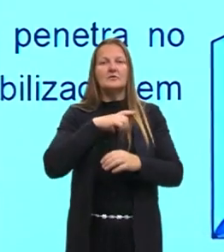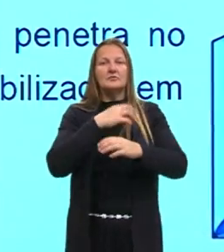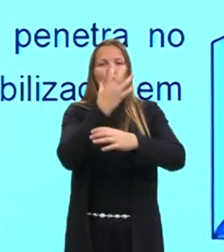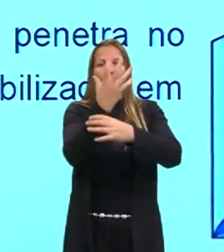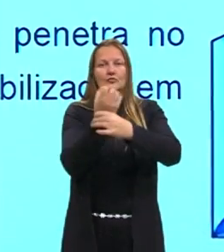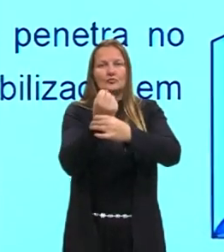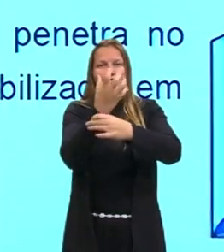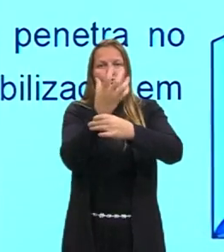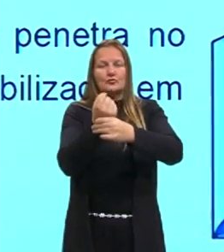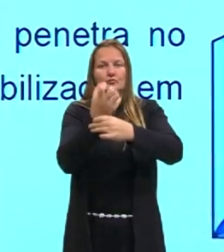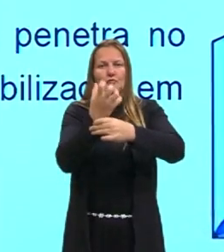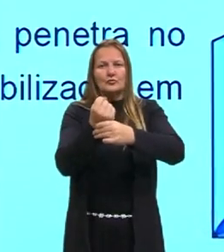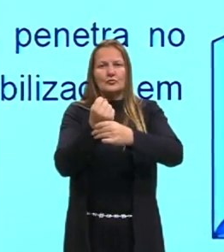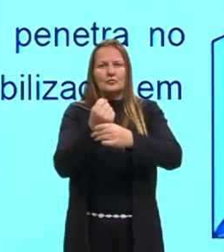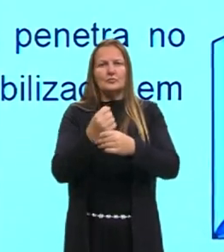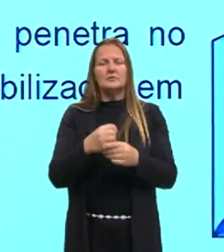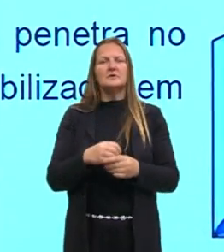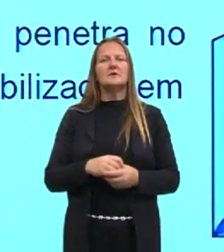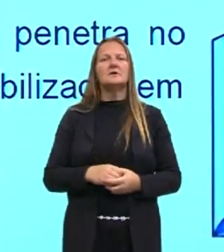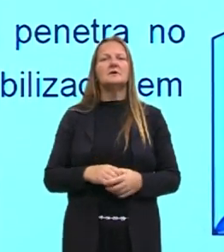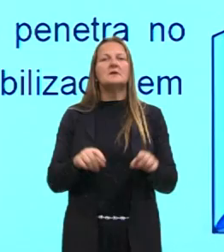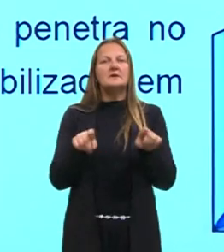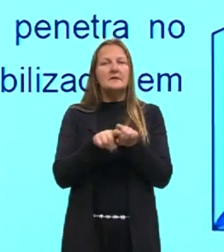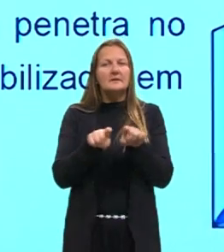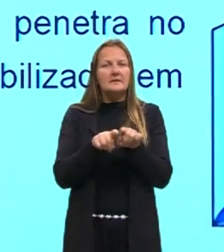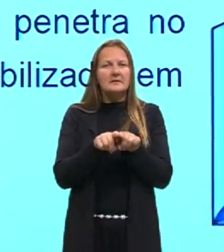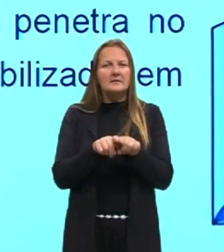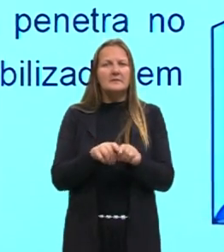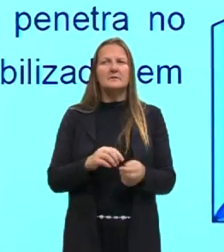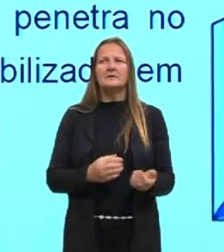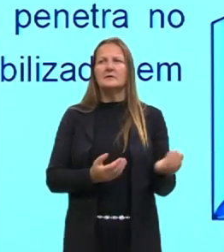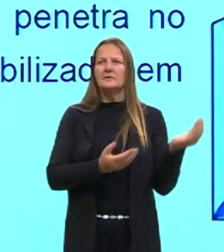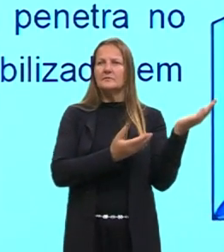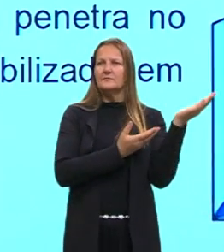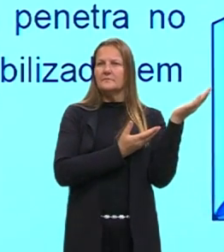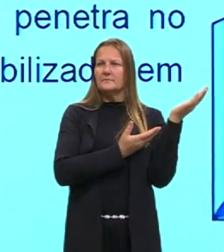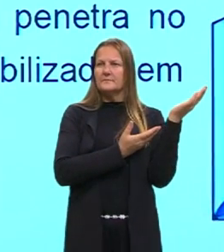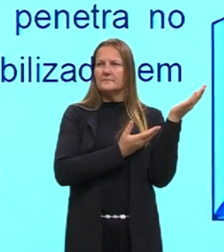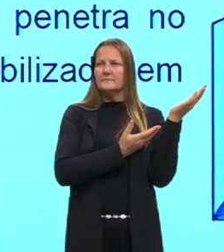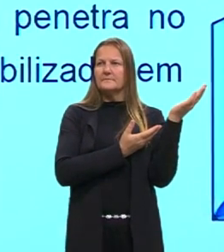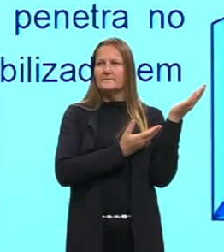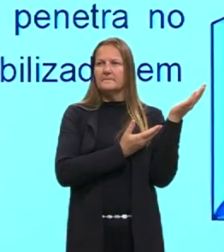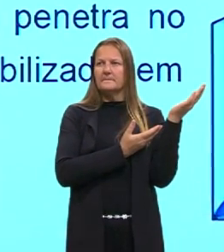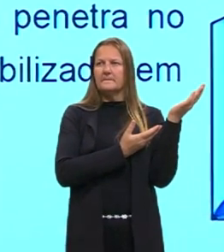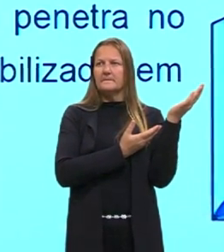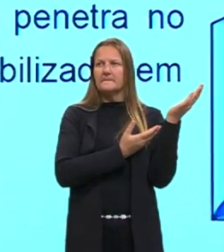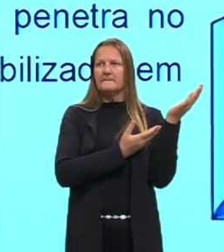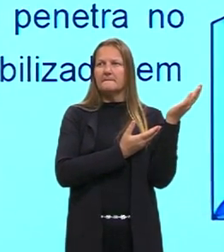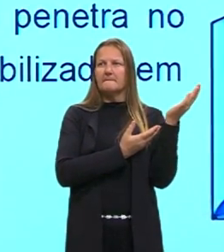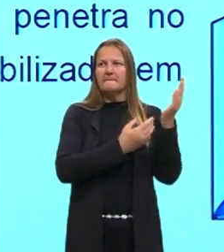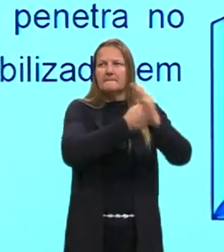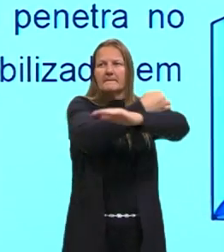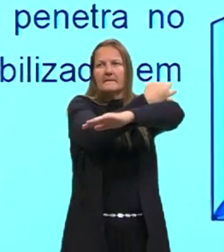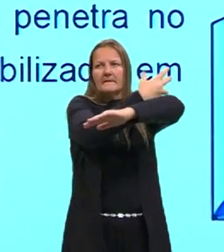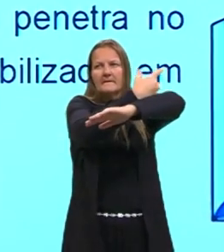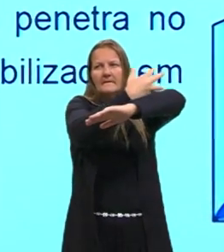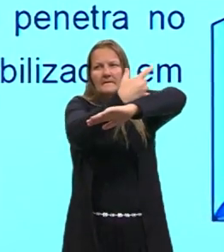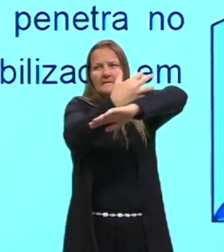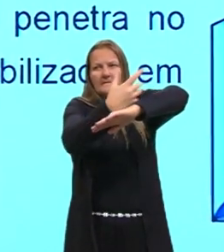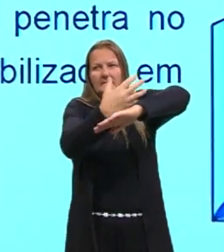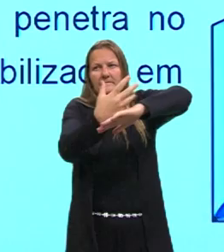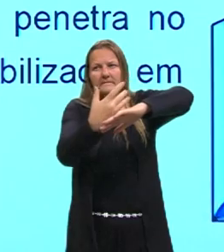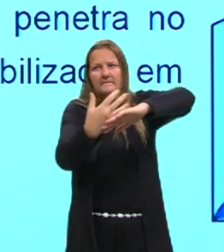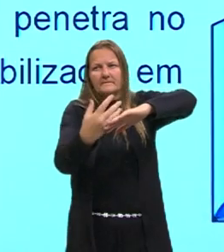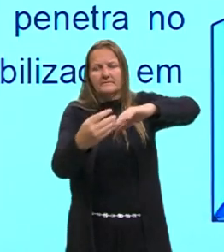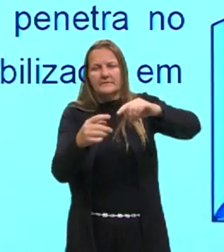os depósitos de excrementos, também chamados de guano. Então, o fósforo, né, o fosfato, ele sai,